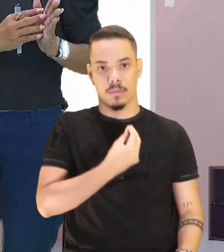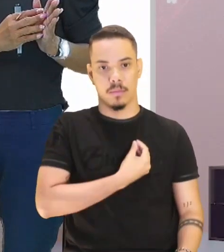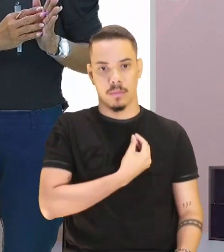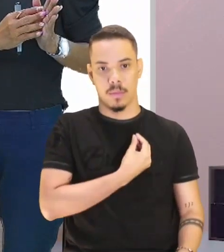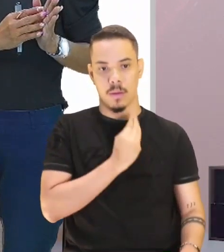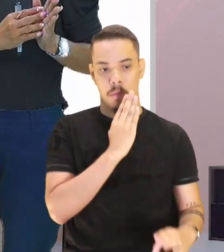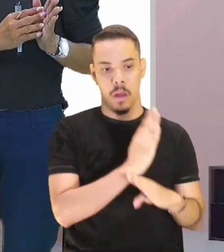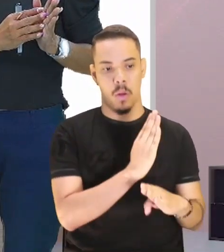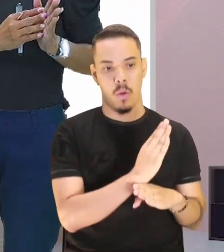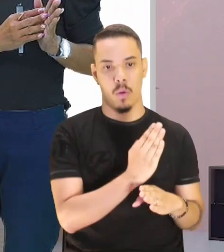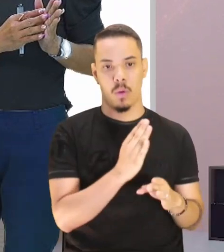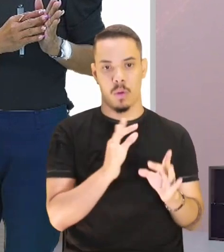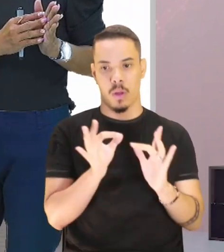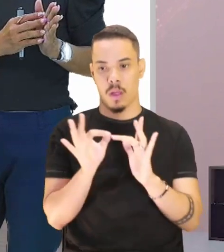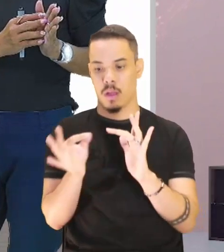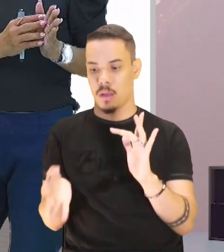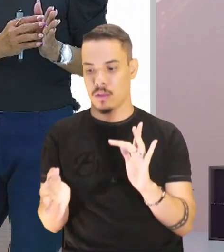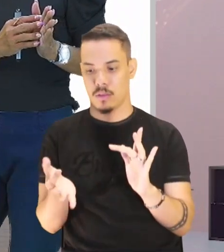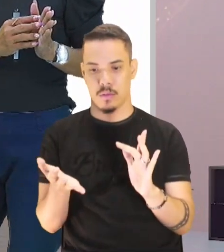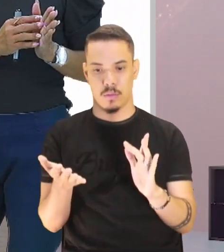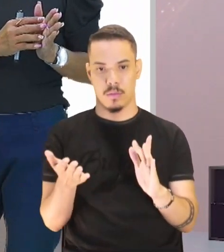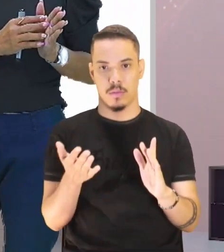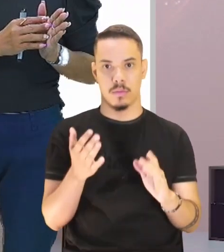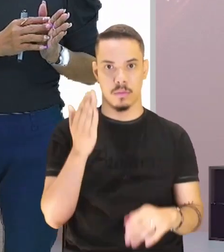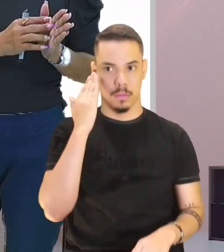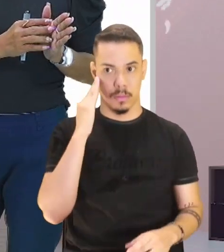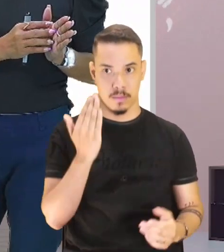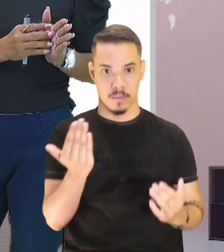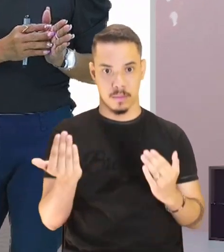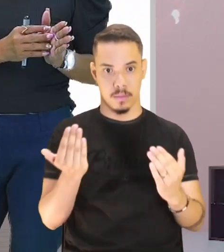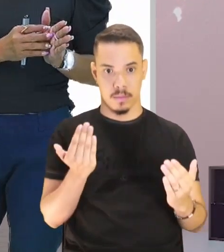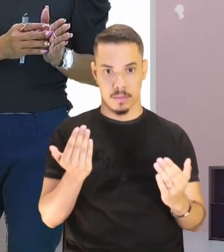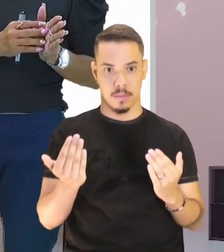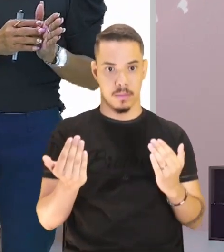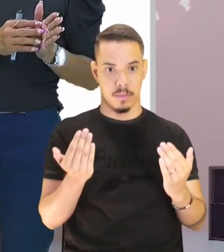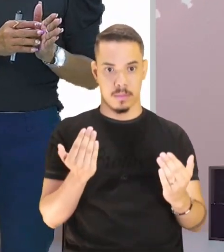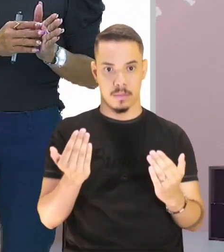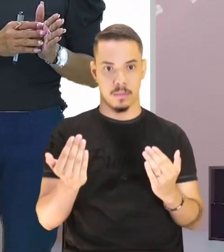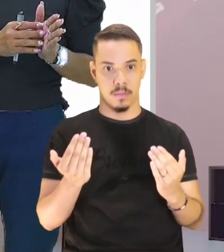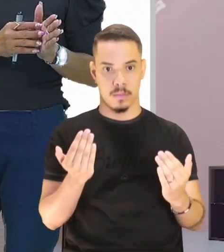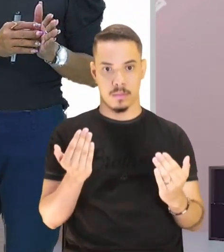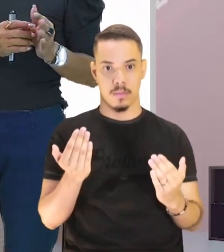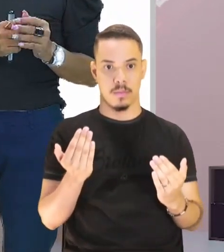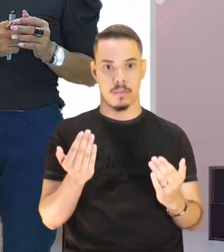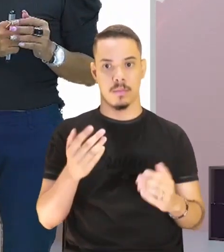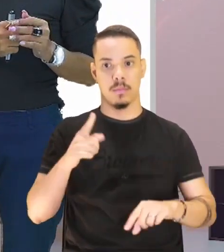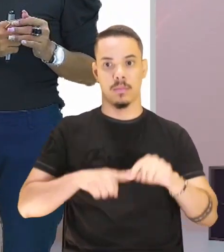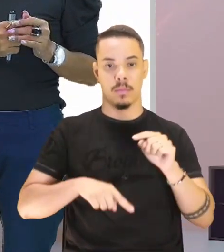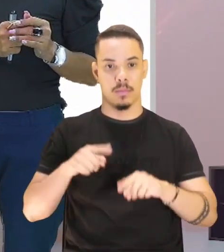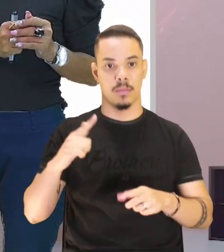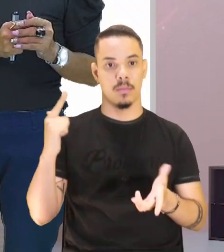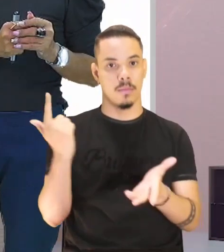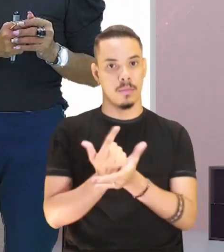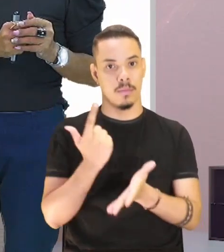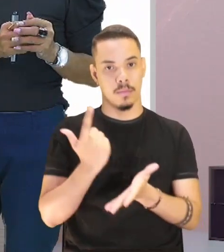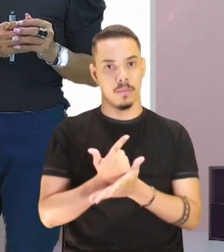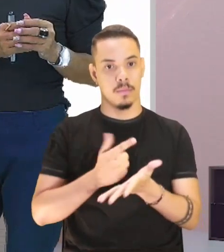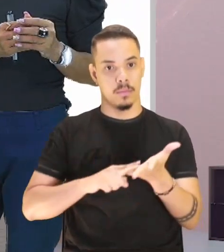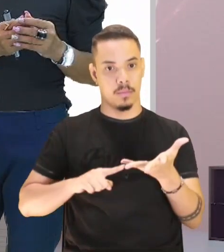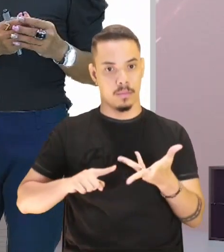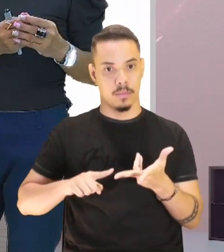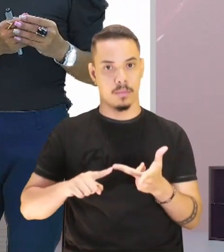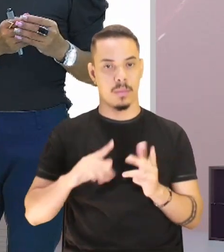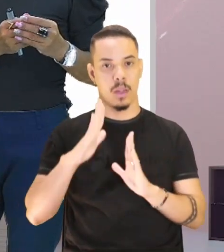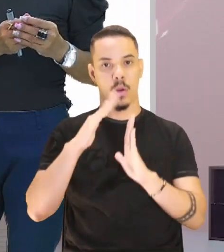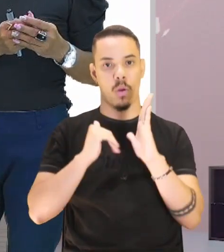barroco. Não só nos autores, também na questão das características, nas obras, ou seja, na